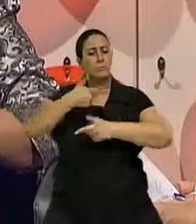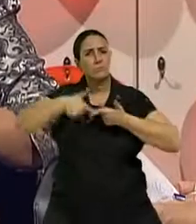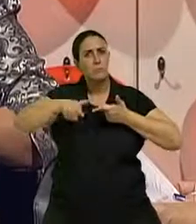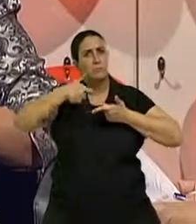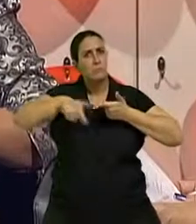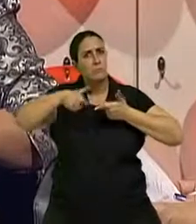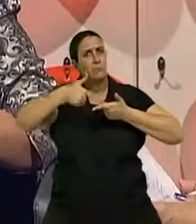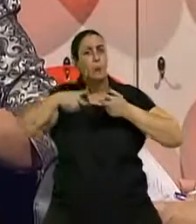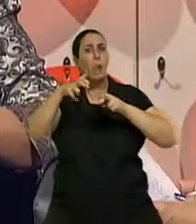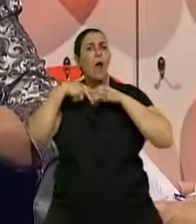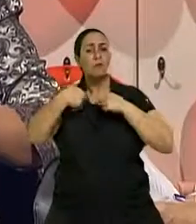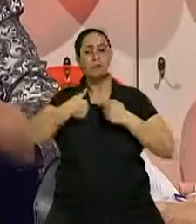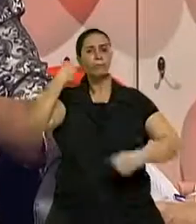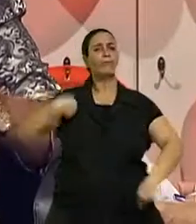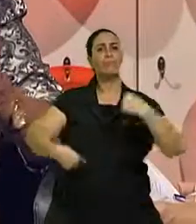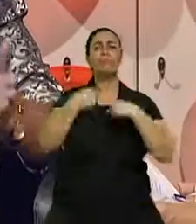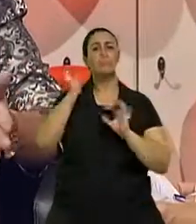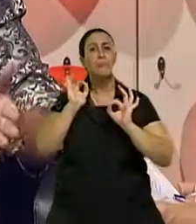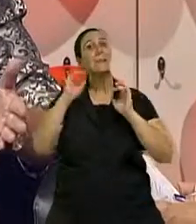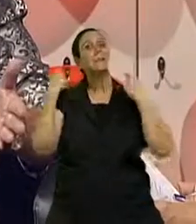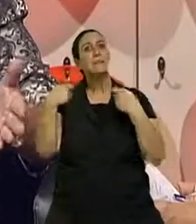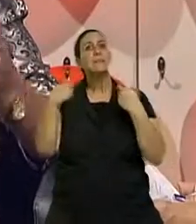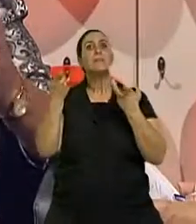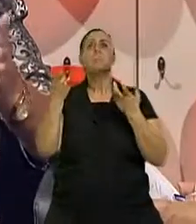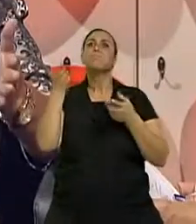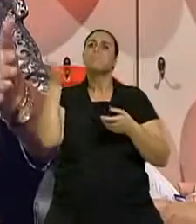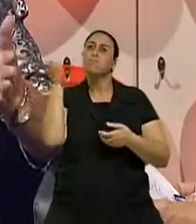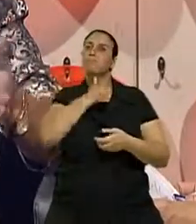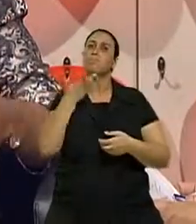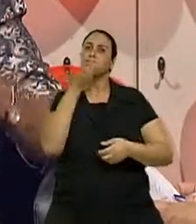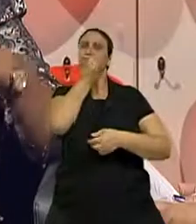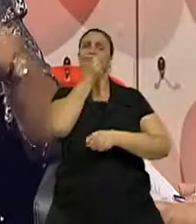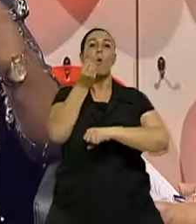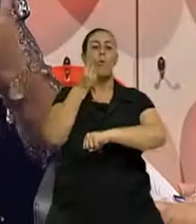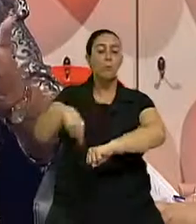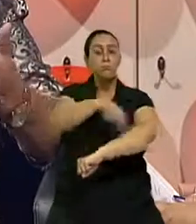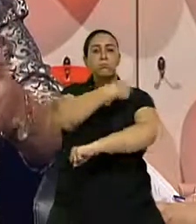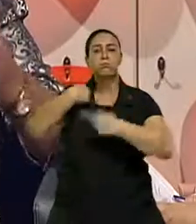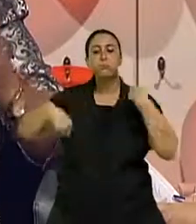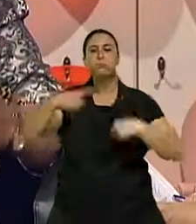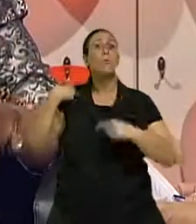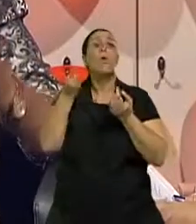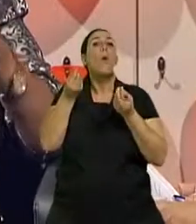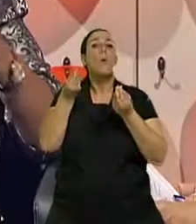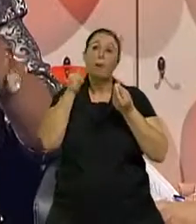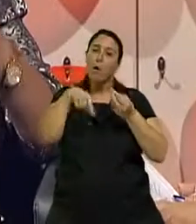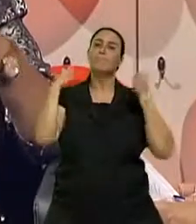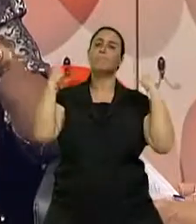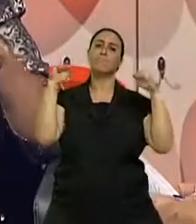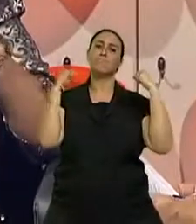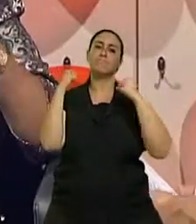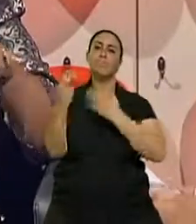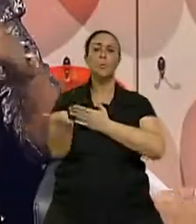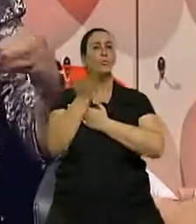indo junto. Então, a gente tem outras formas de segurar o cálcio no osso. E a principal delas é uma